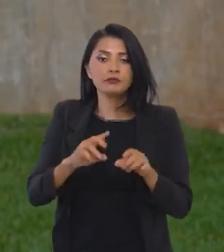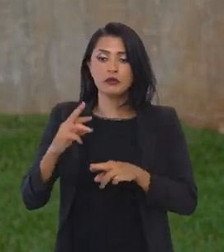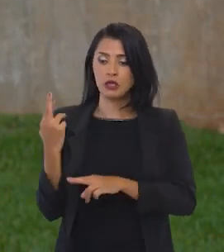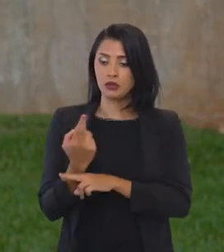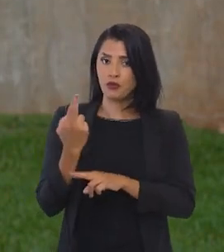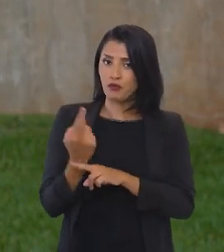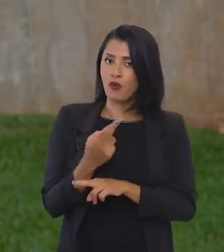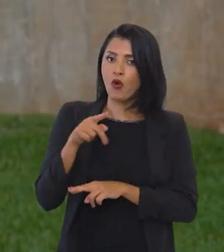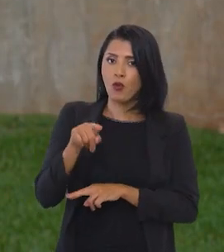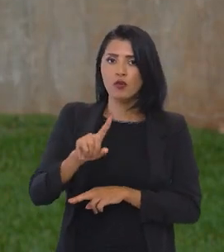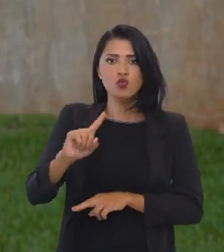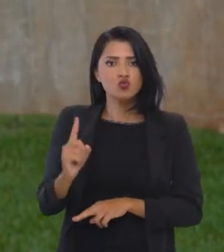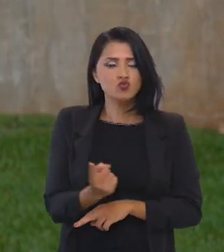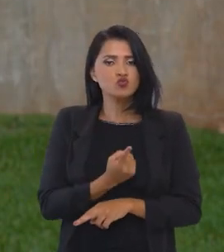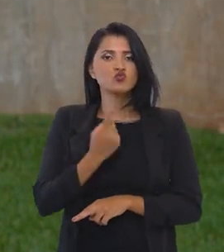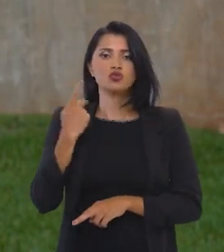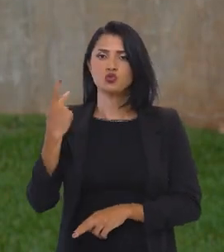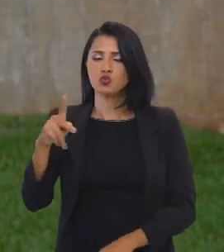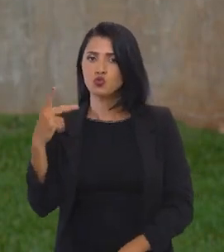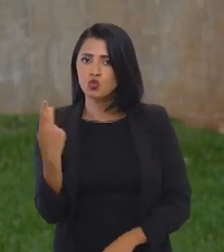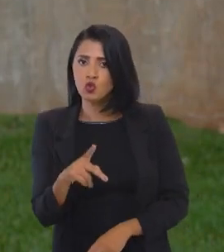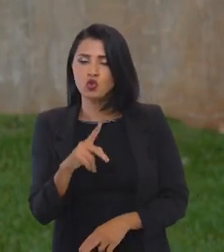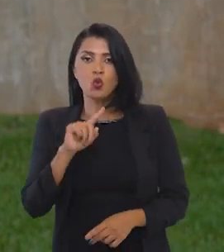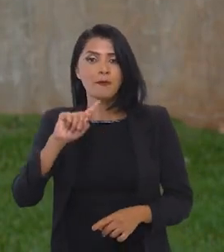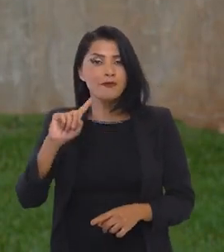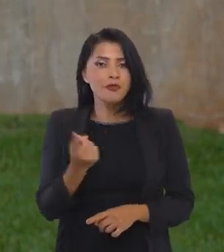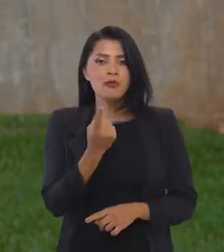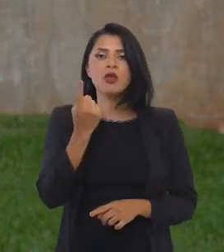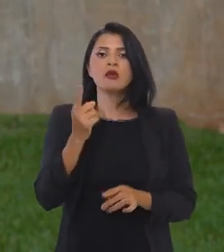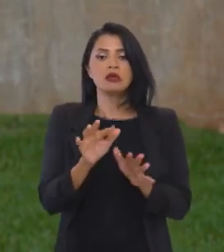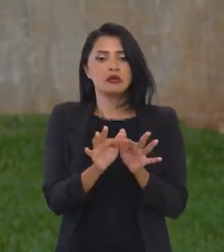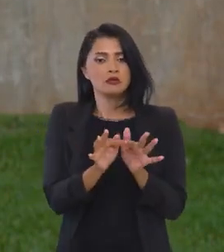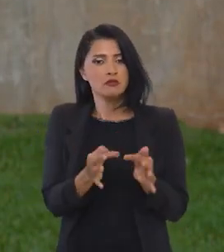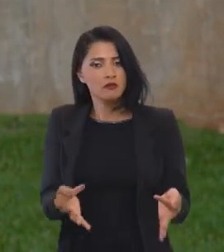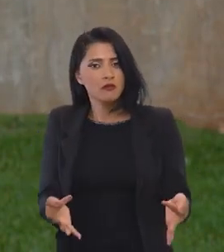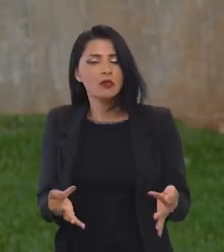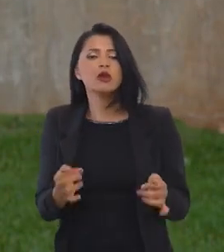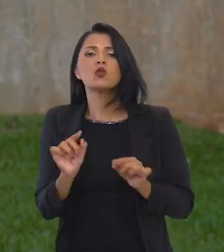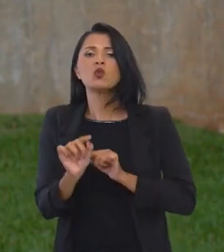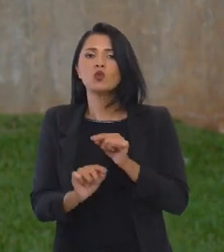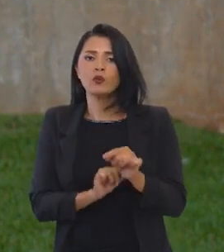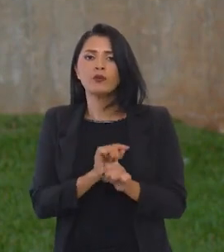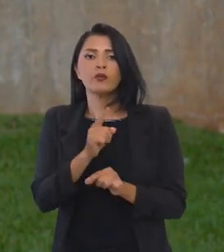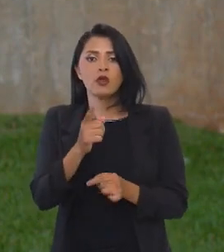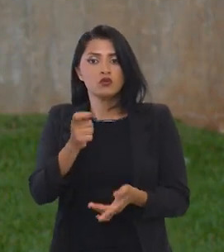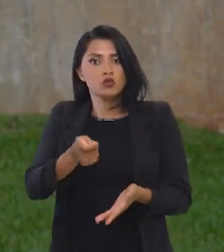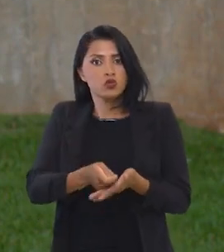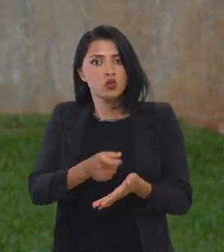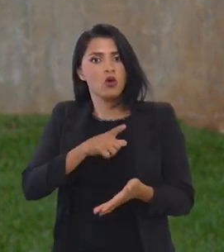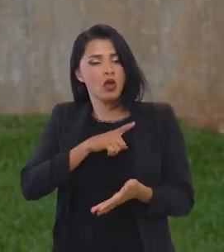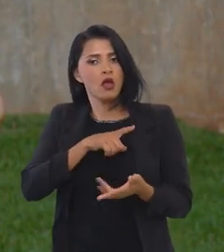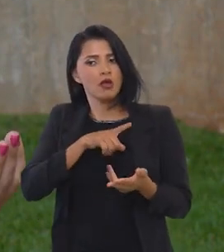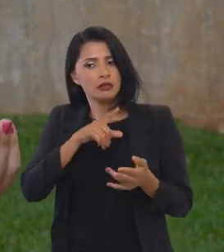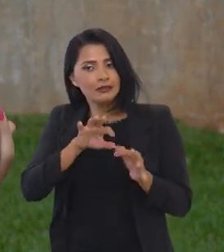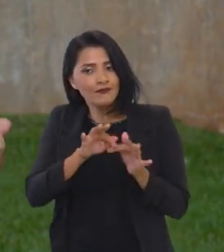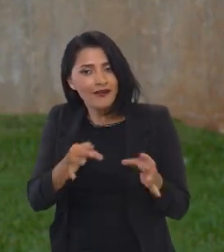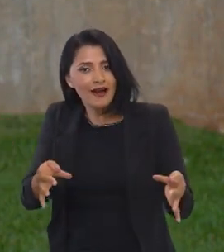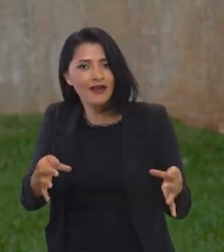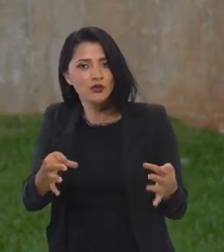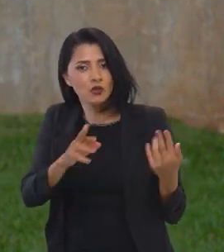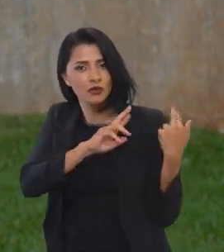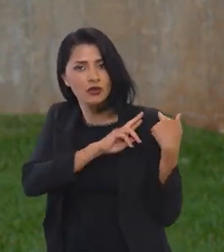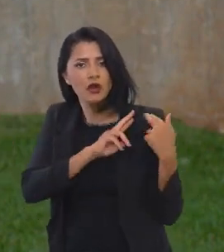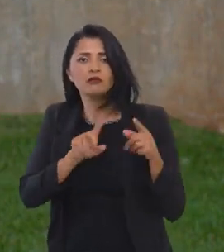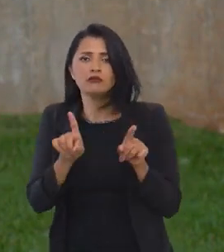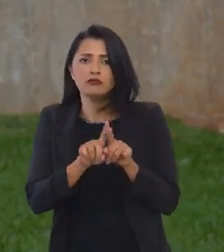A reforma vem como uma das suas premissas simplificar o cumprimento das obrigações,